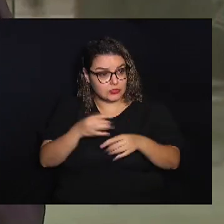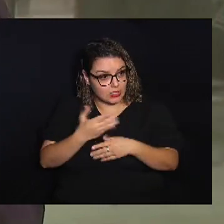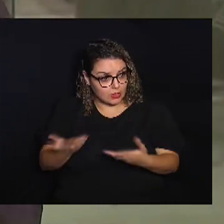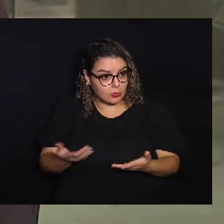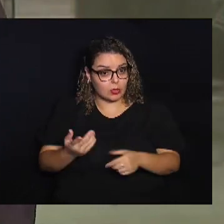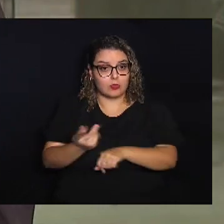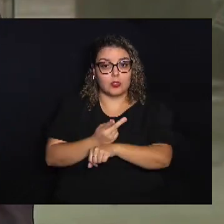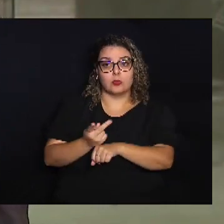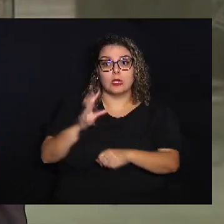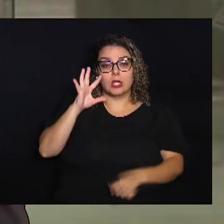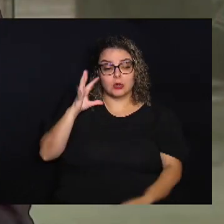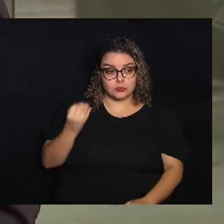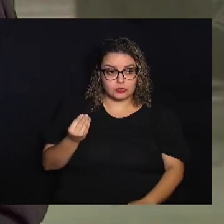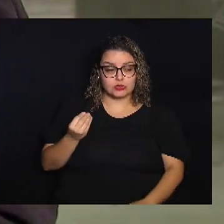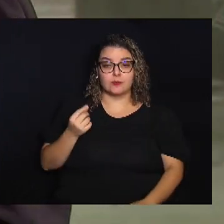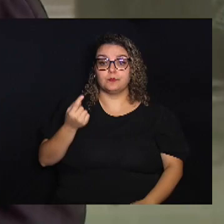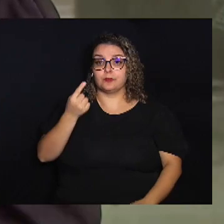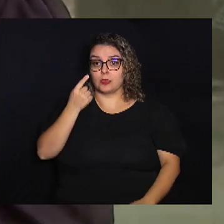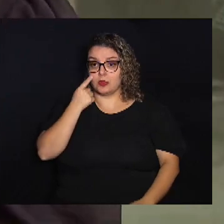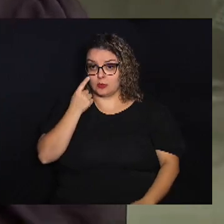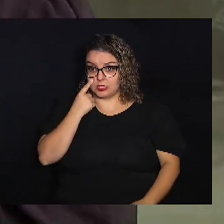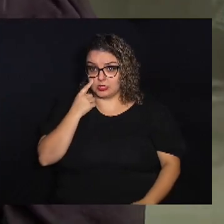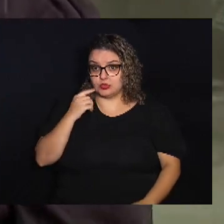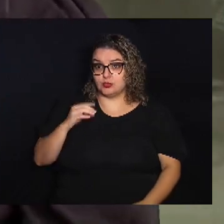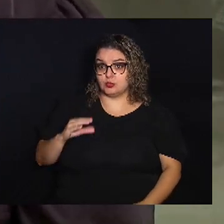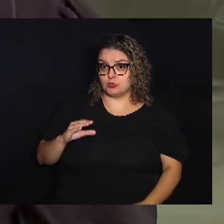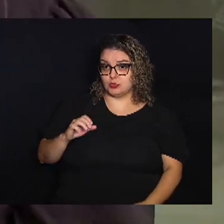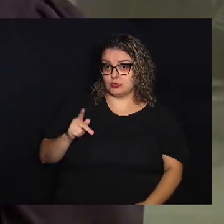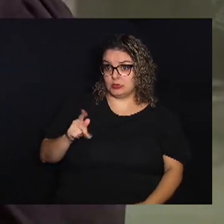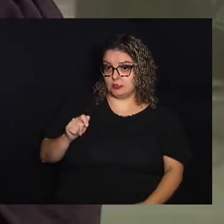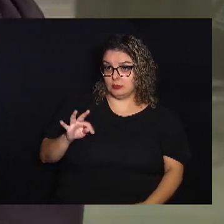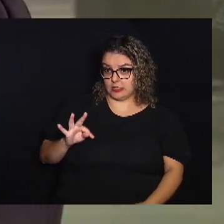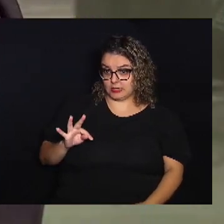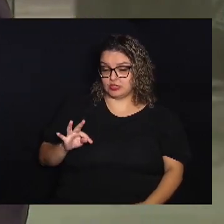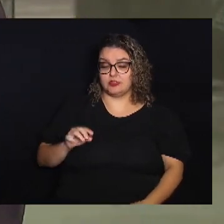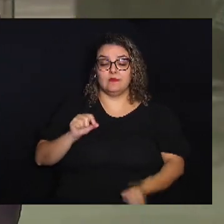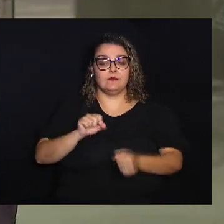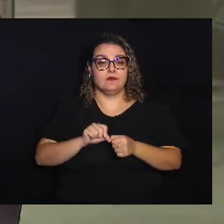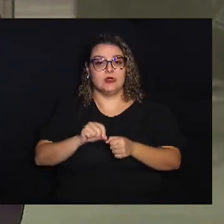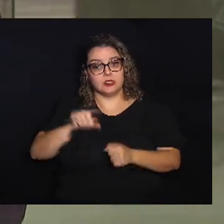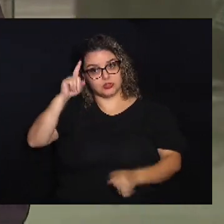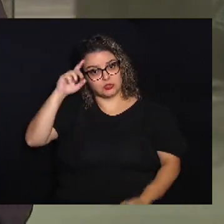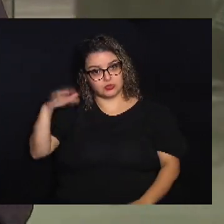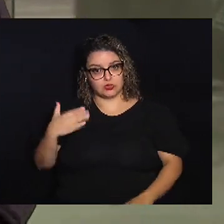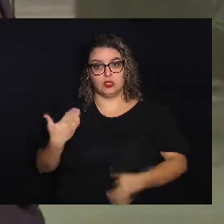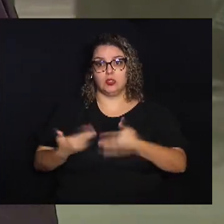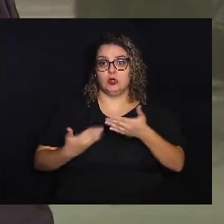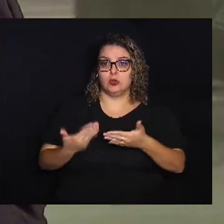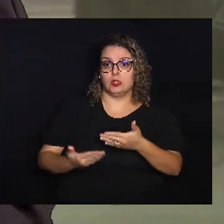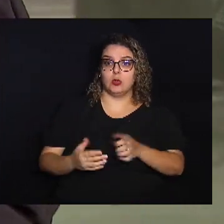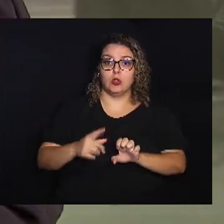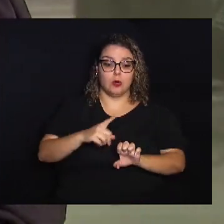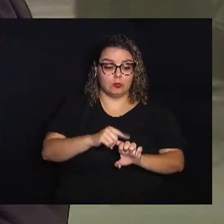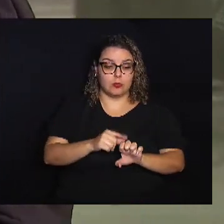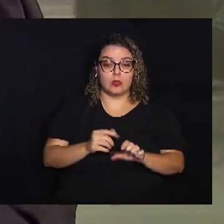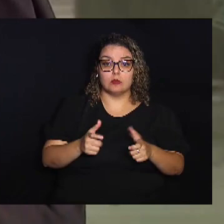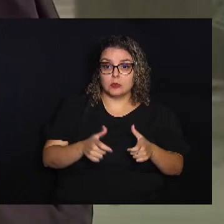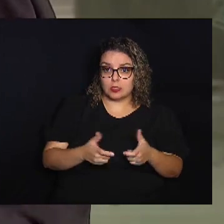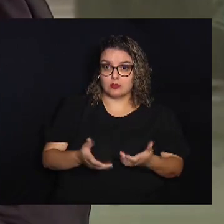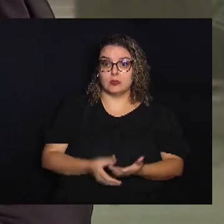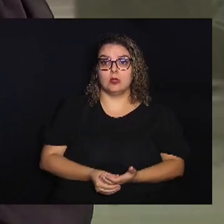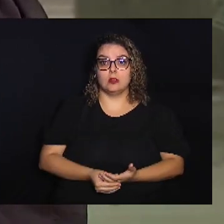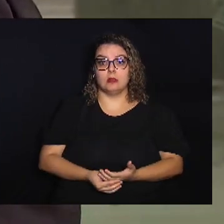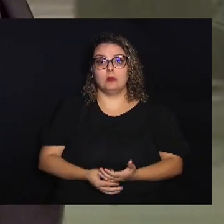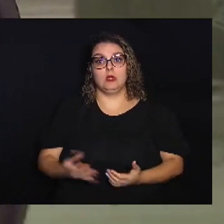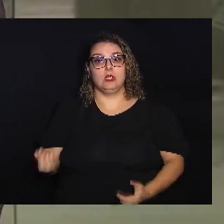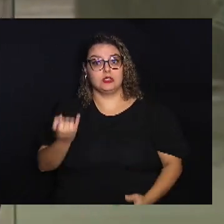buscar conhecimento Veja, o CEPAT ele faz cotidianamente o trabalho voltado ao micro empreendedor mas a importância